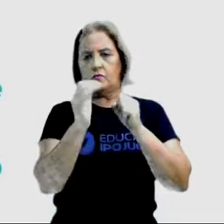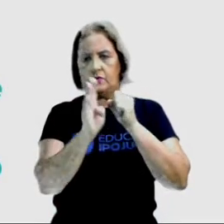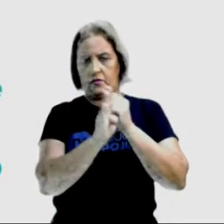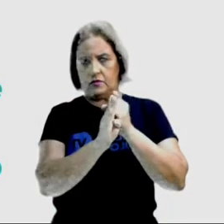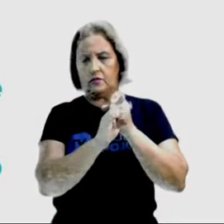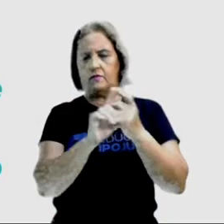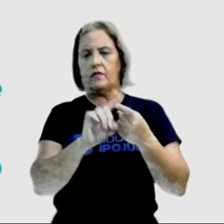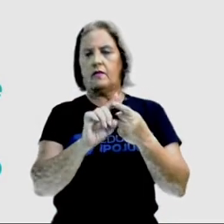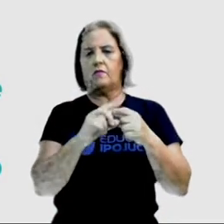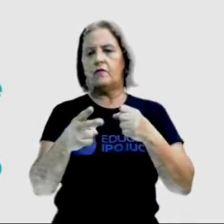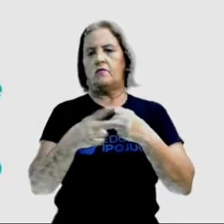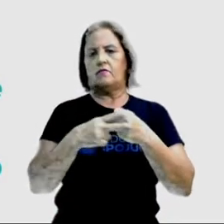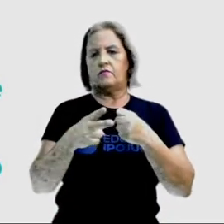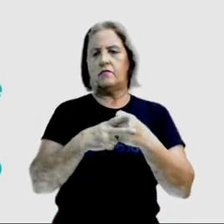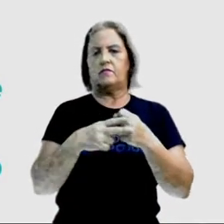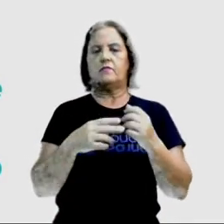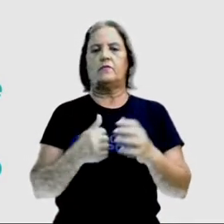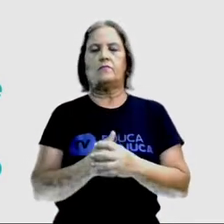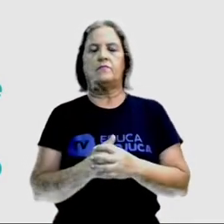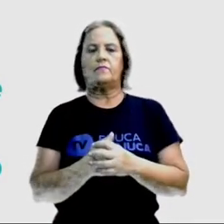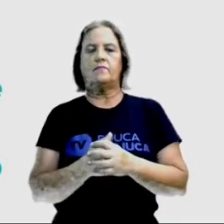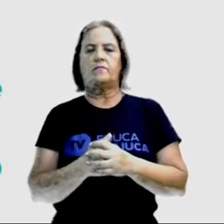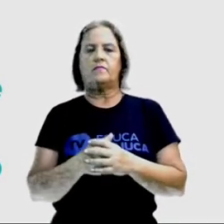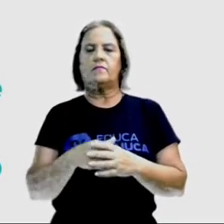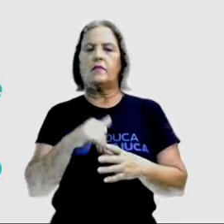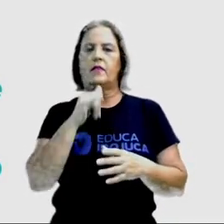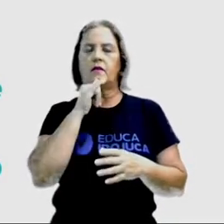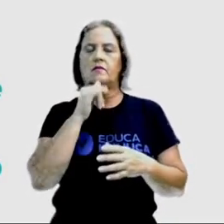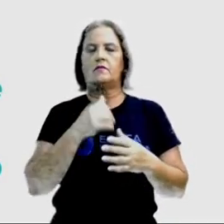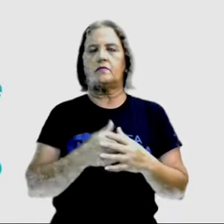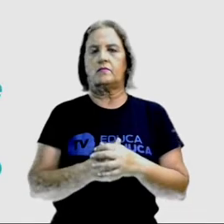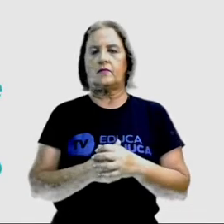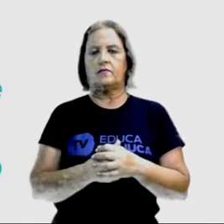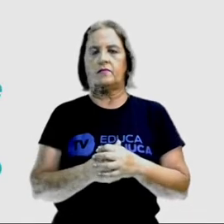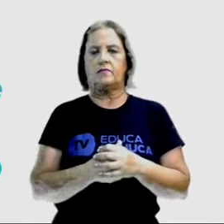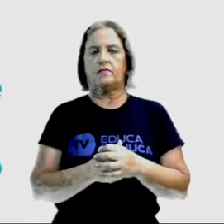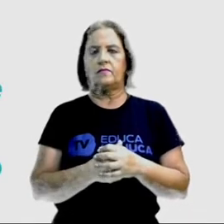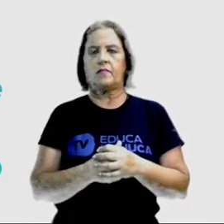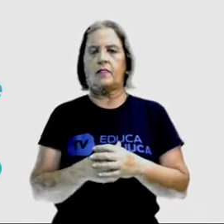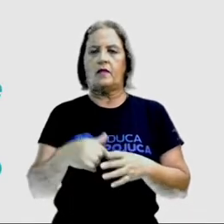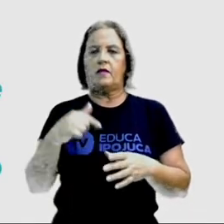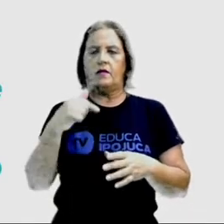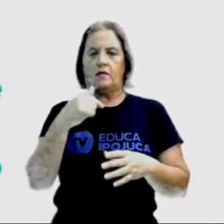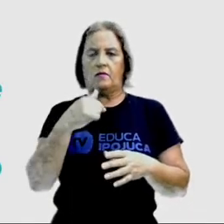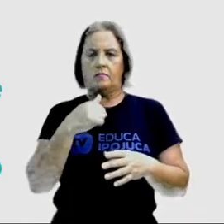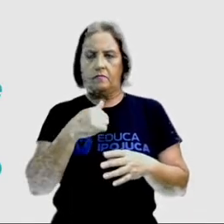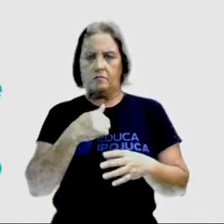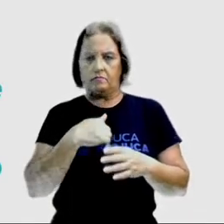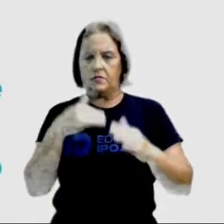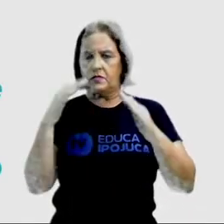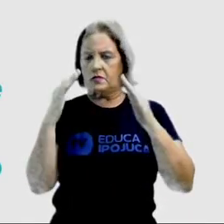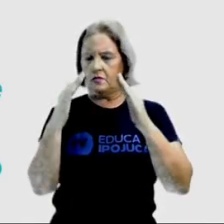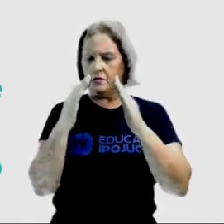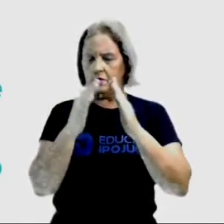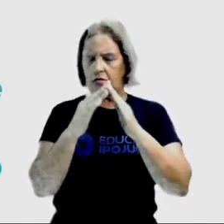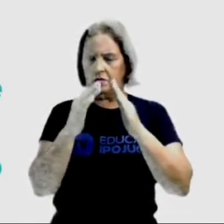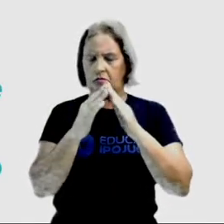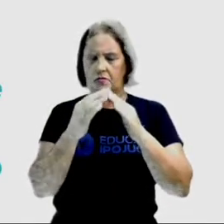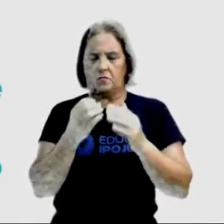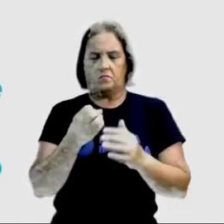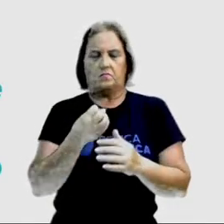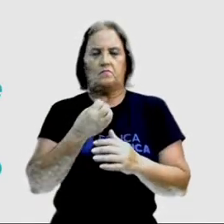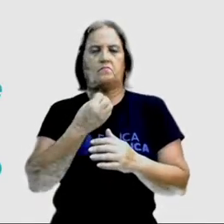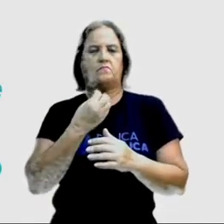Nós temos aqui My house is very comfortable. Ou seja, a minha casa, ela é muito confortável.